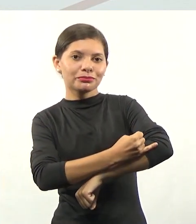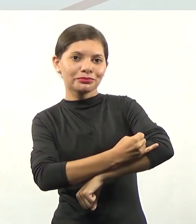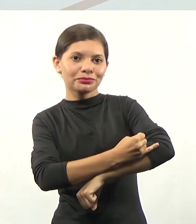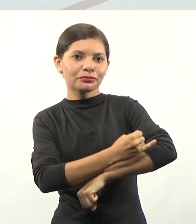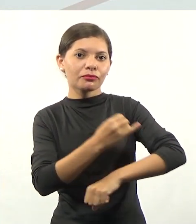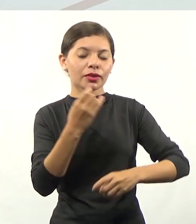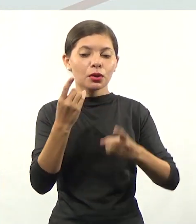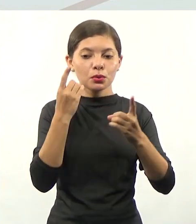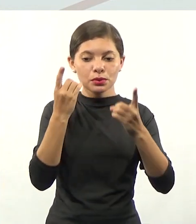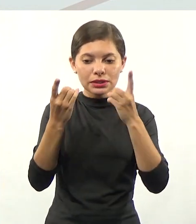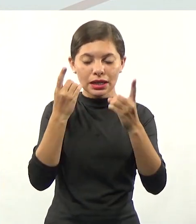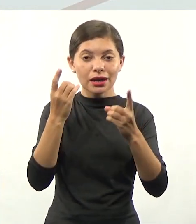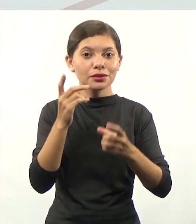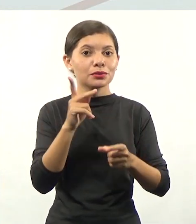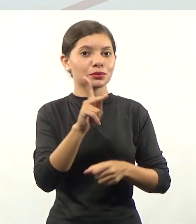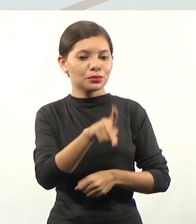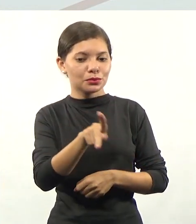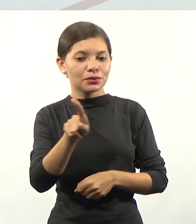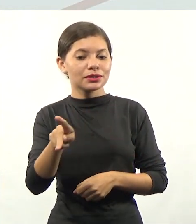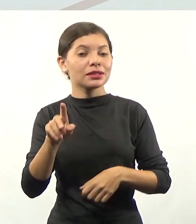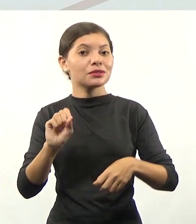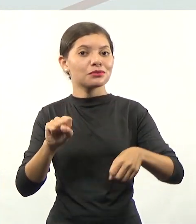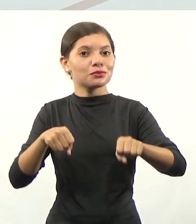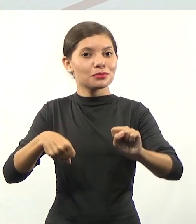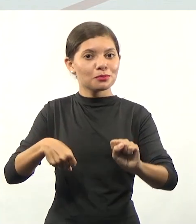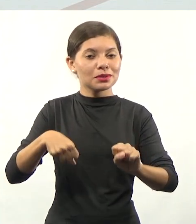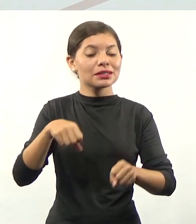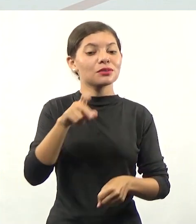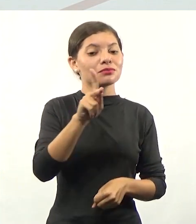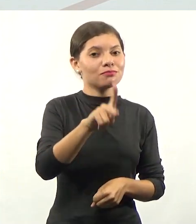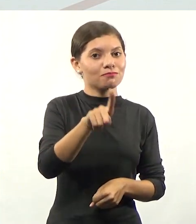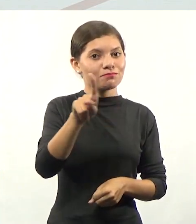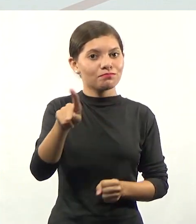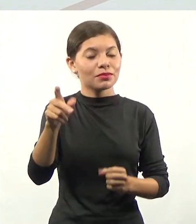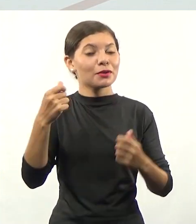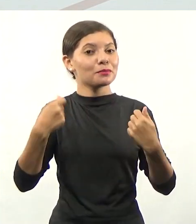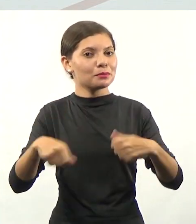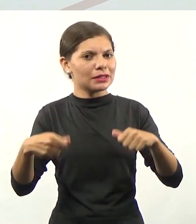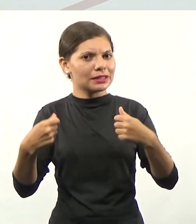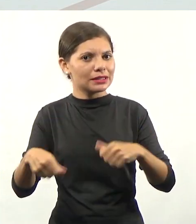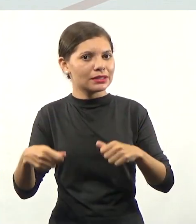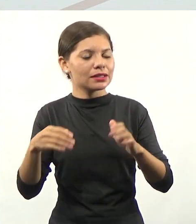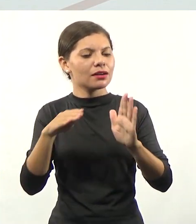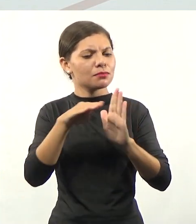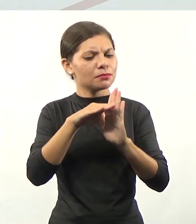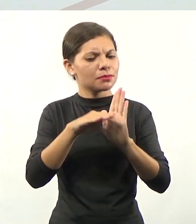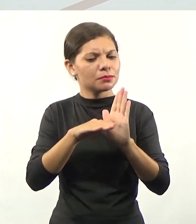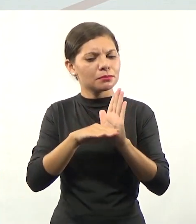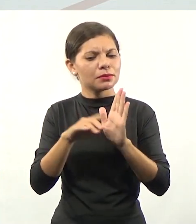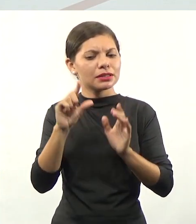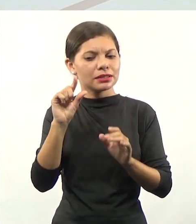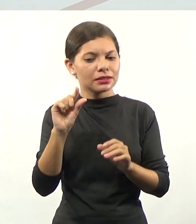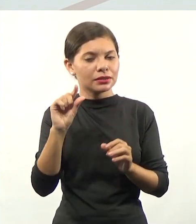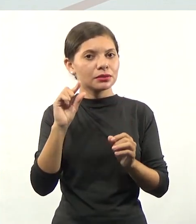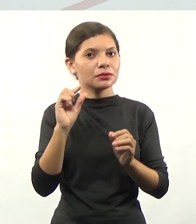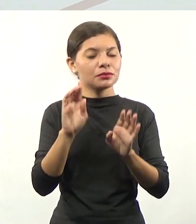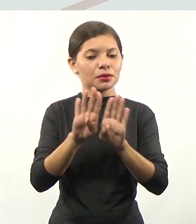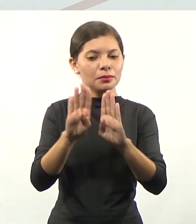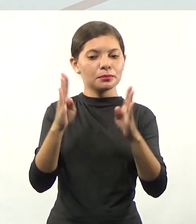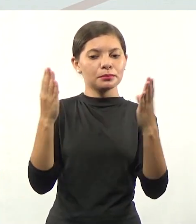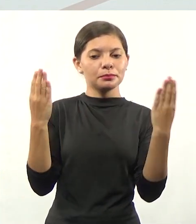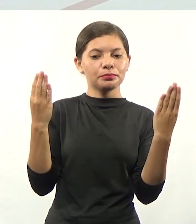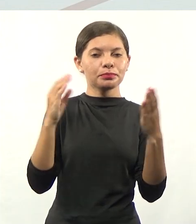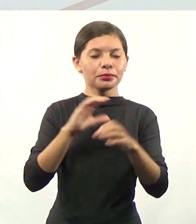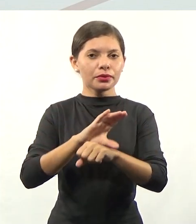dos docentes, formação dos docentes, é necessário alguns requisitos mínimos, se for abrir cursos de graduação,